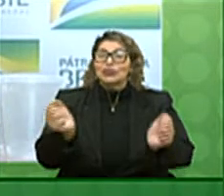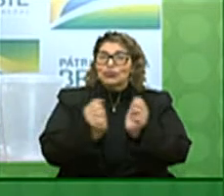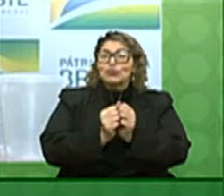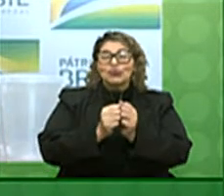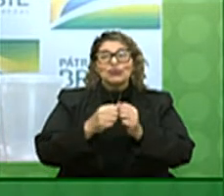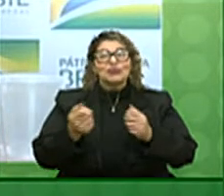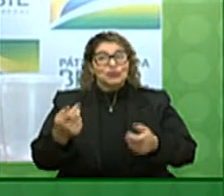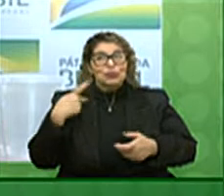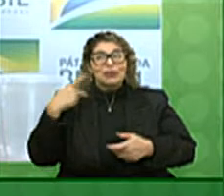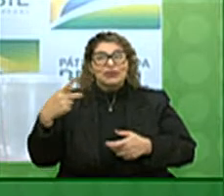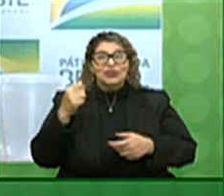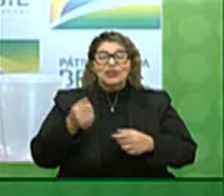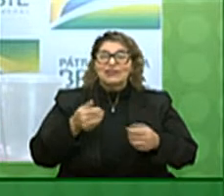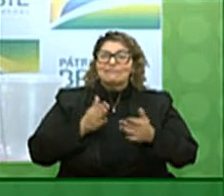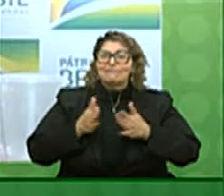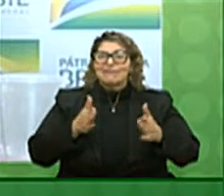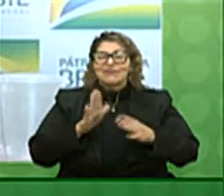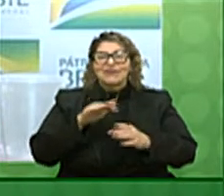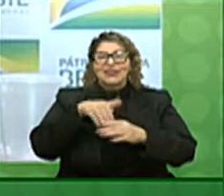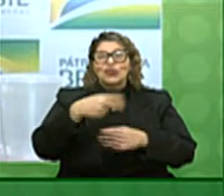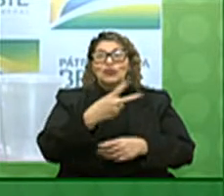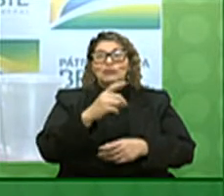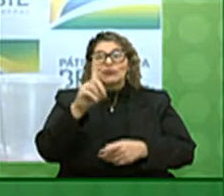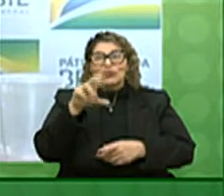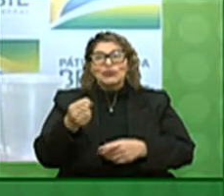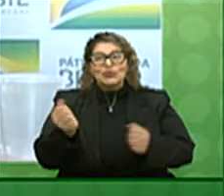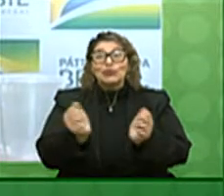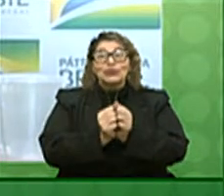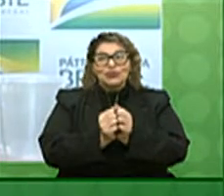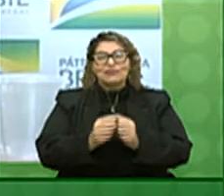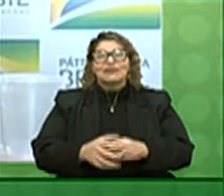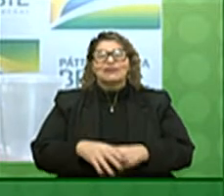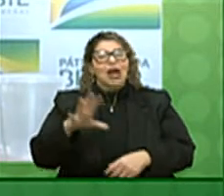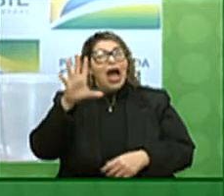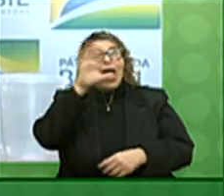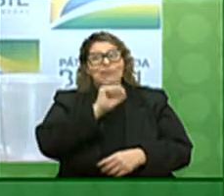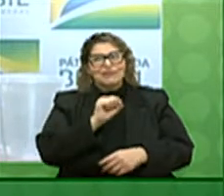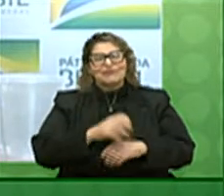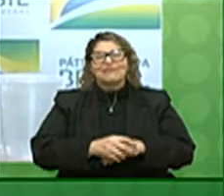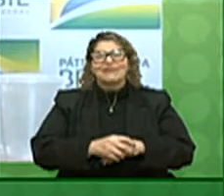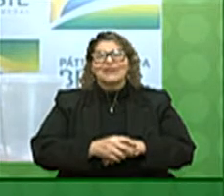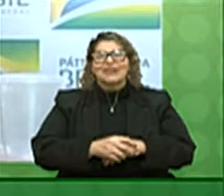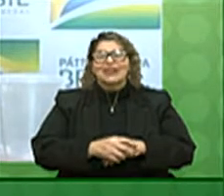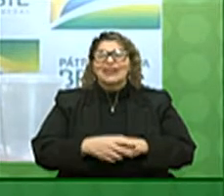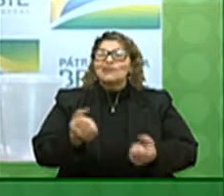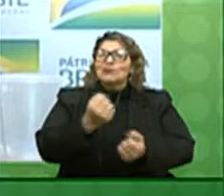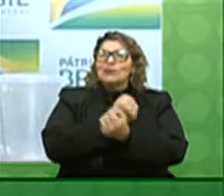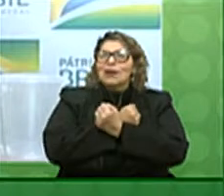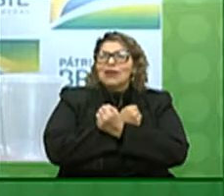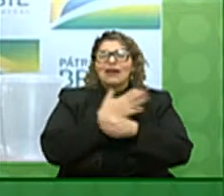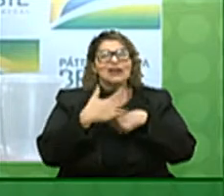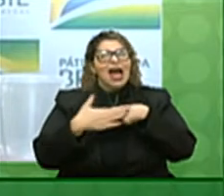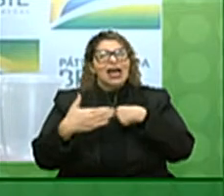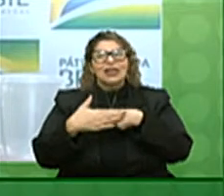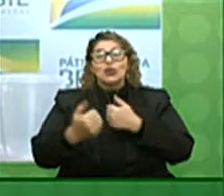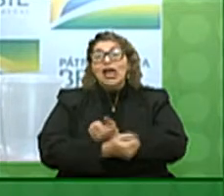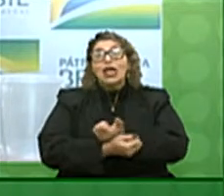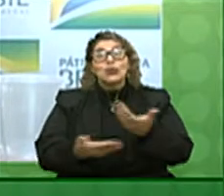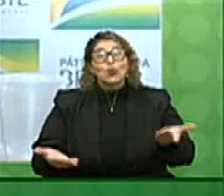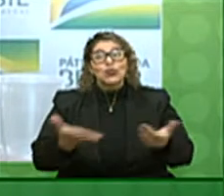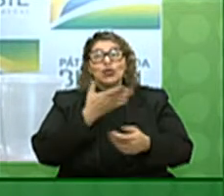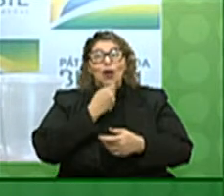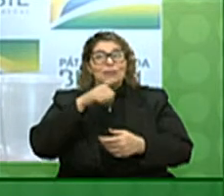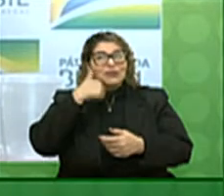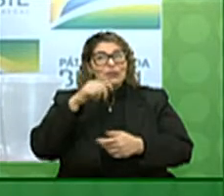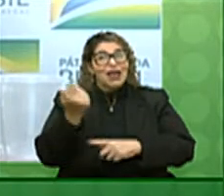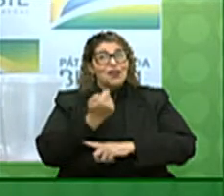quem eu muito aprendi naquele ano de 2018 e deixar o meu fraterno abraço a todas as amigas e